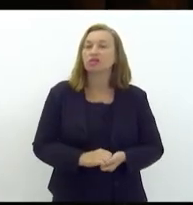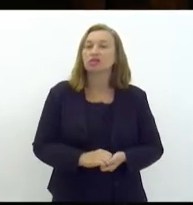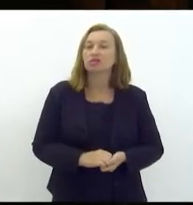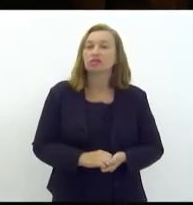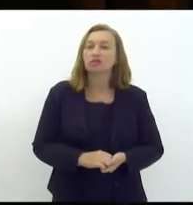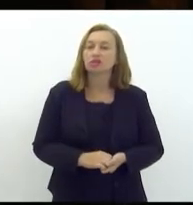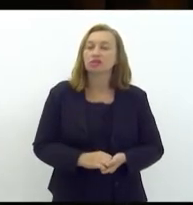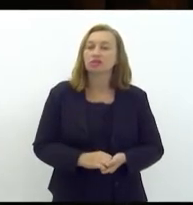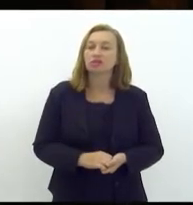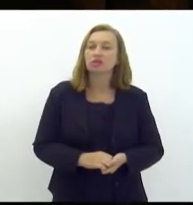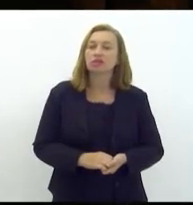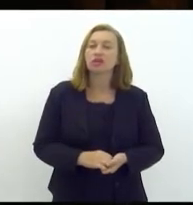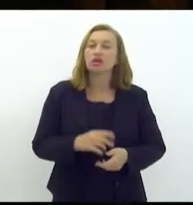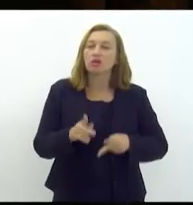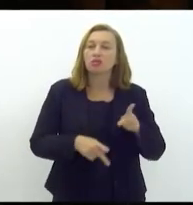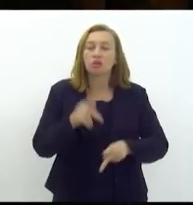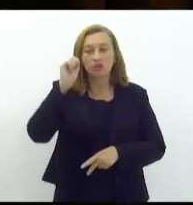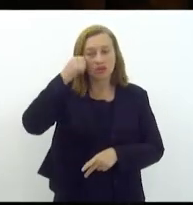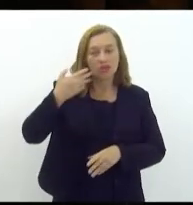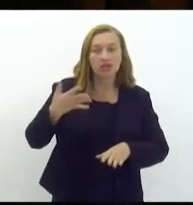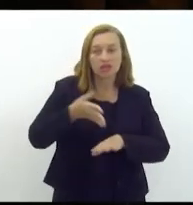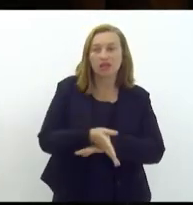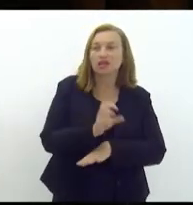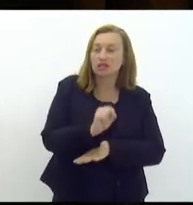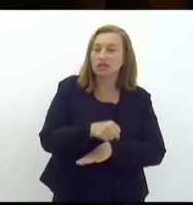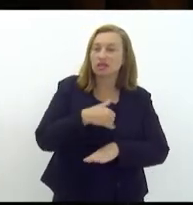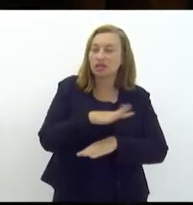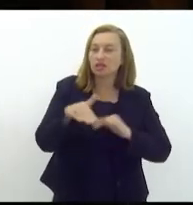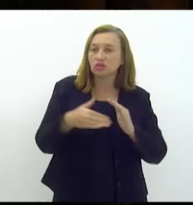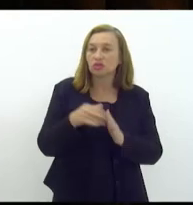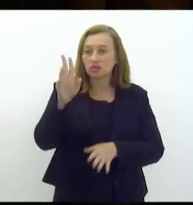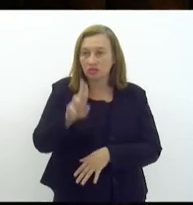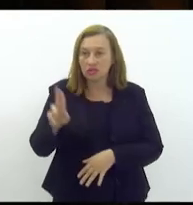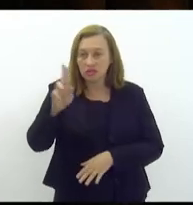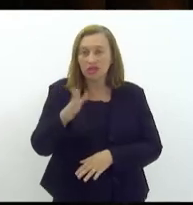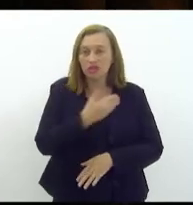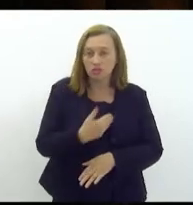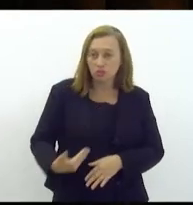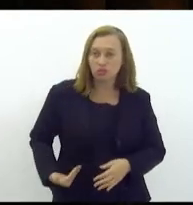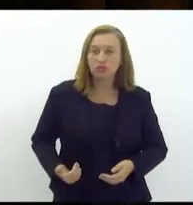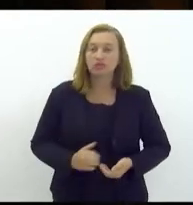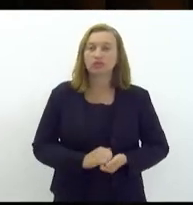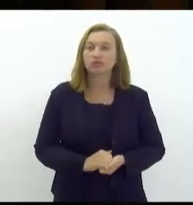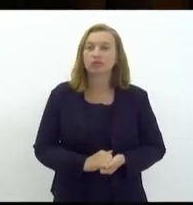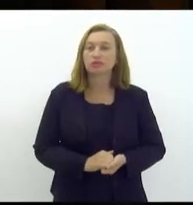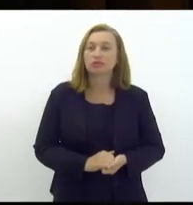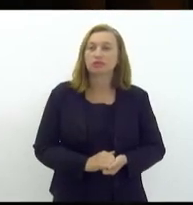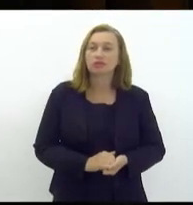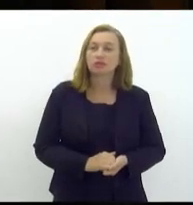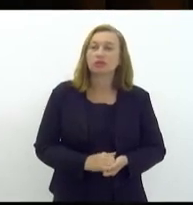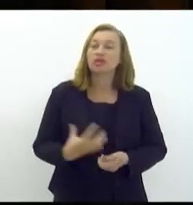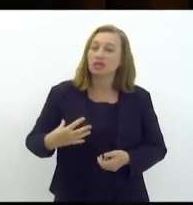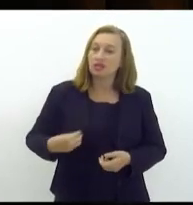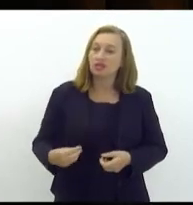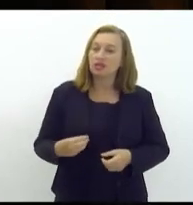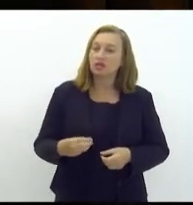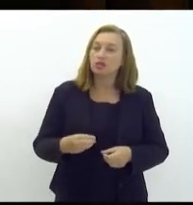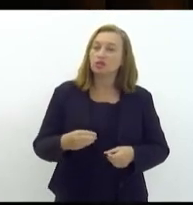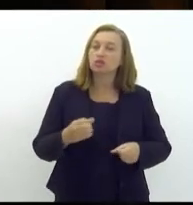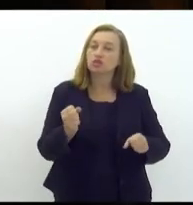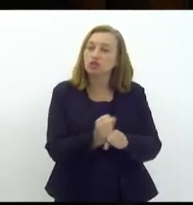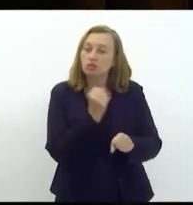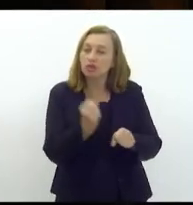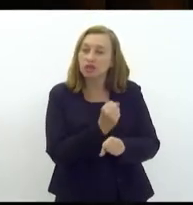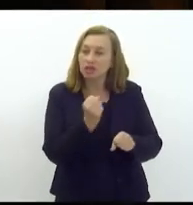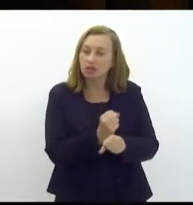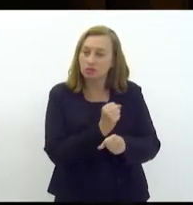que a população negra vai entrar sim em todas as universidades públicas vai ter filho de pedreiro cursando